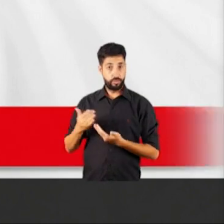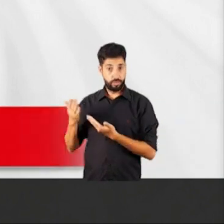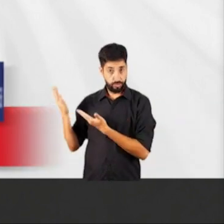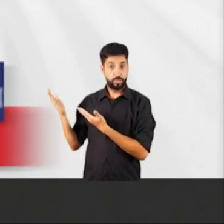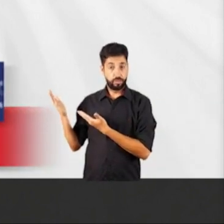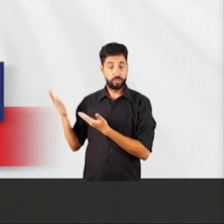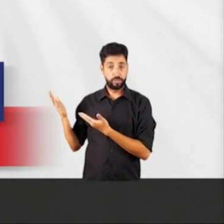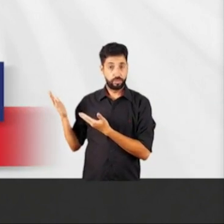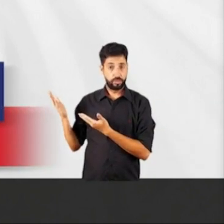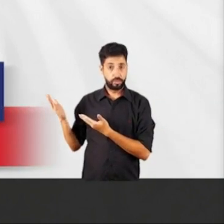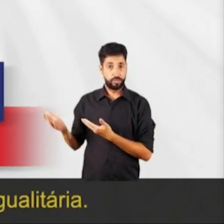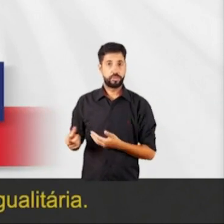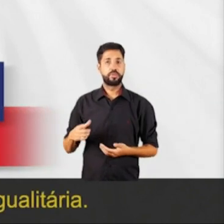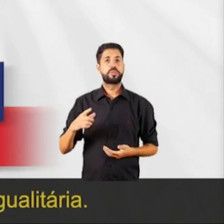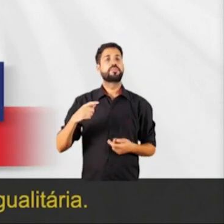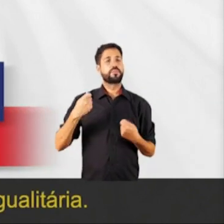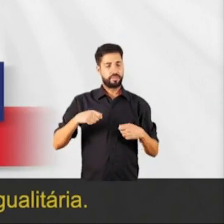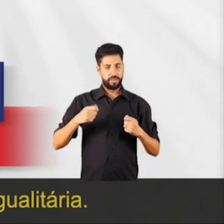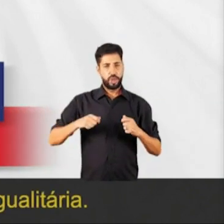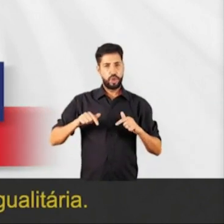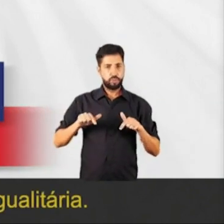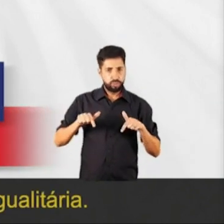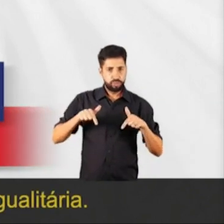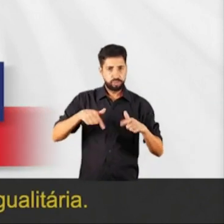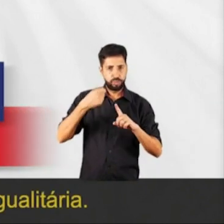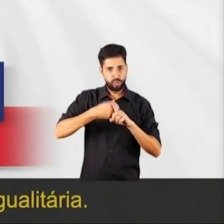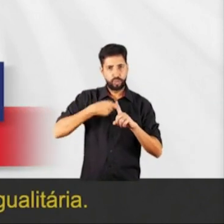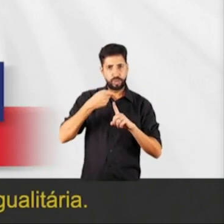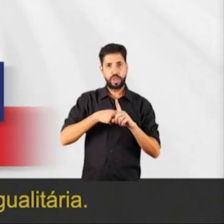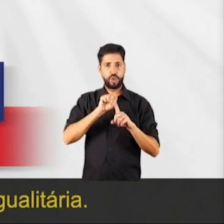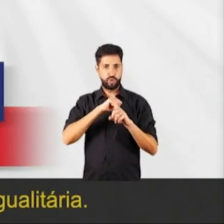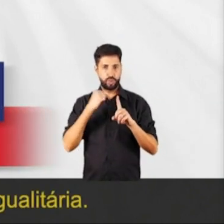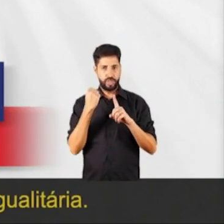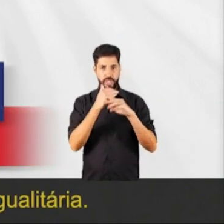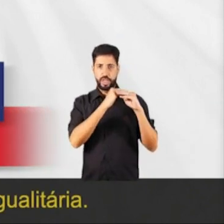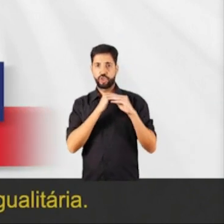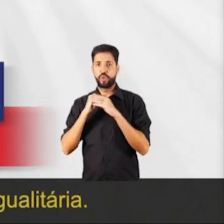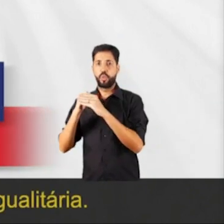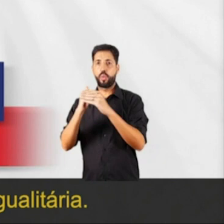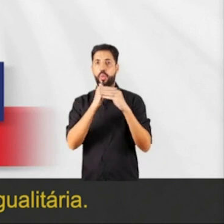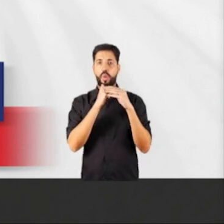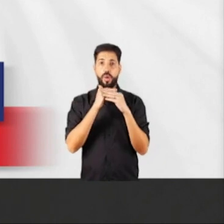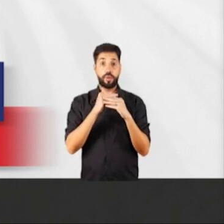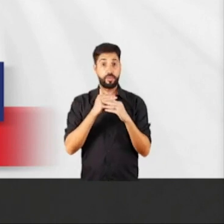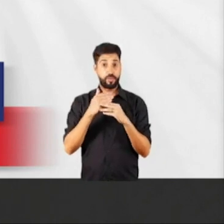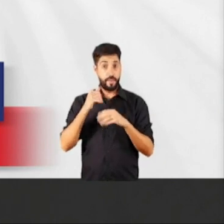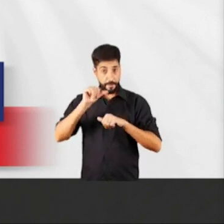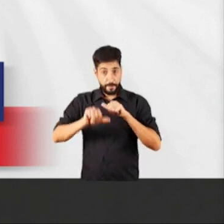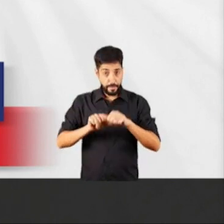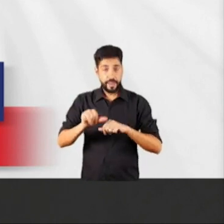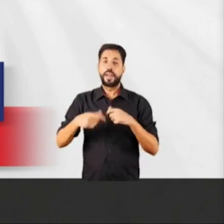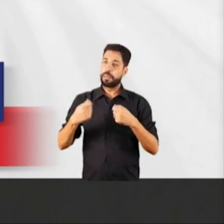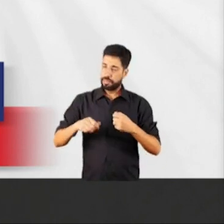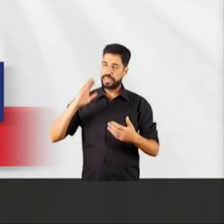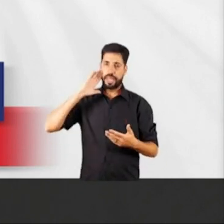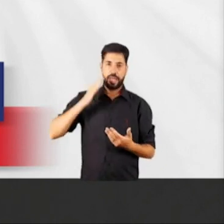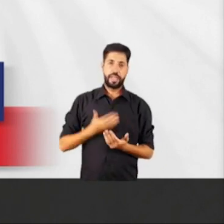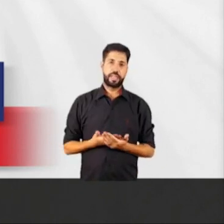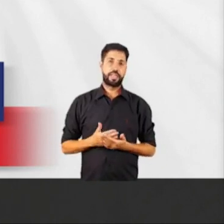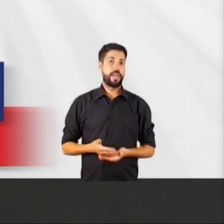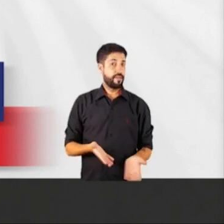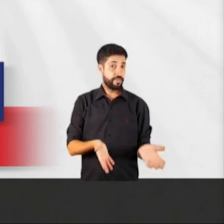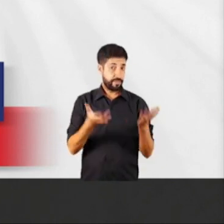Sou Cristina Carvalho. Temos que lutar por uma sociedade mais igualitária. Para mudar, tem que